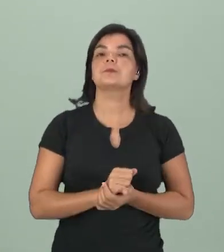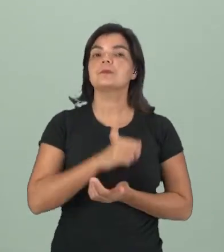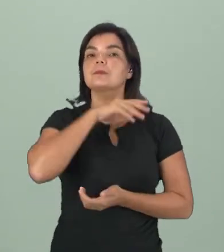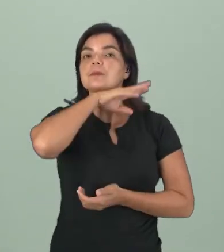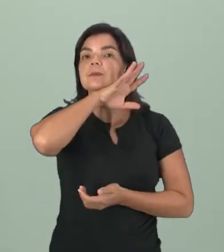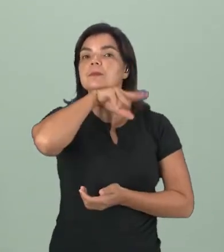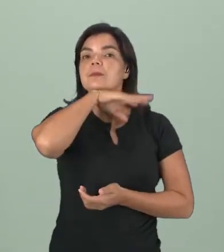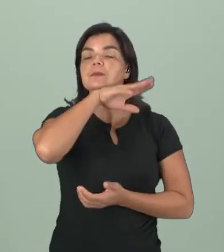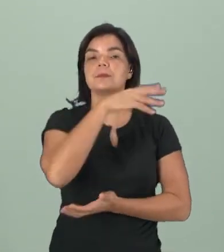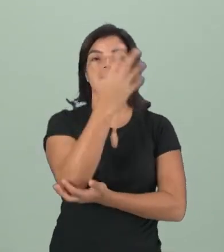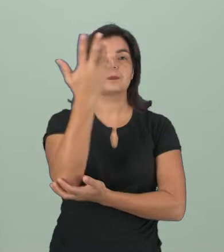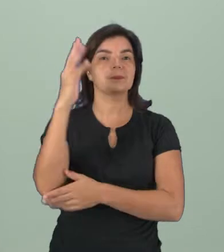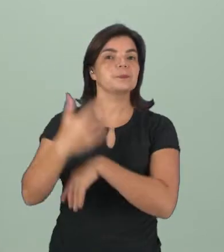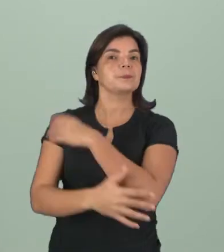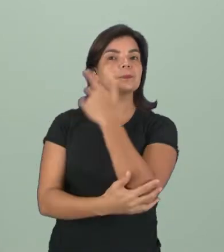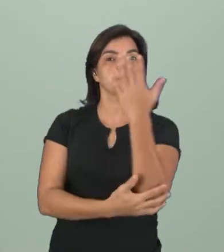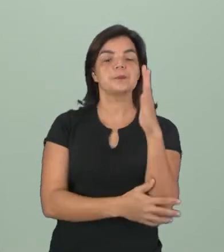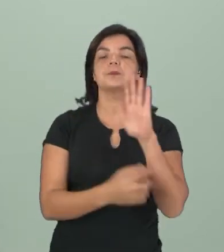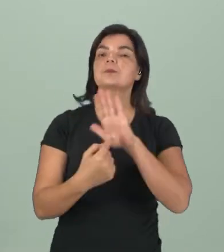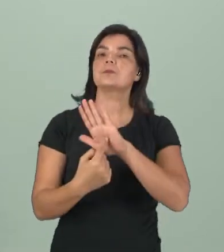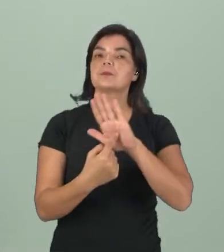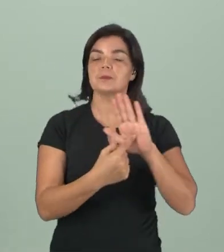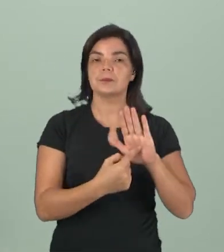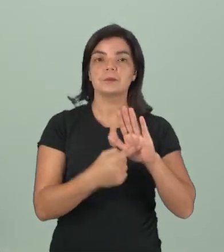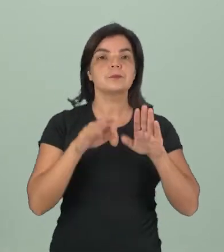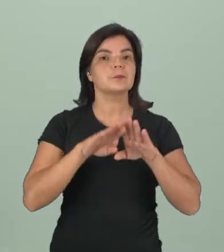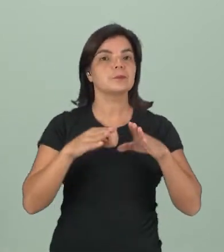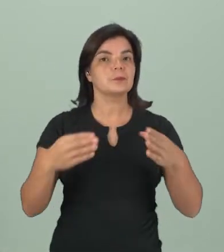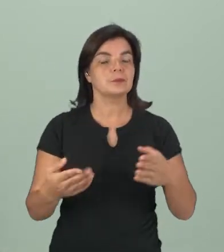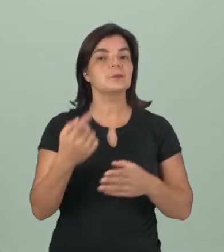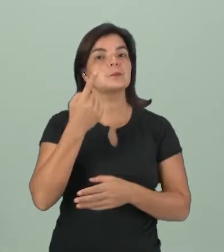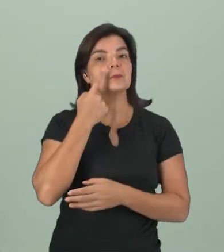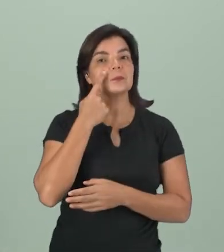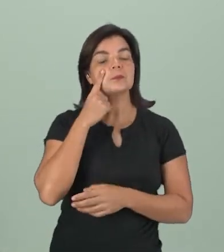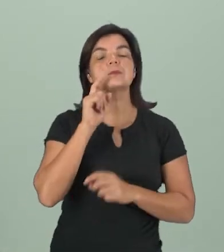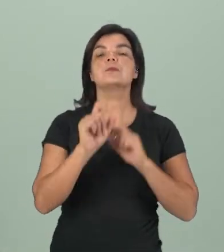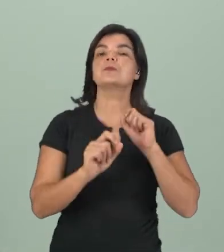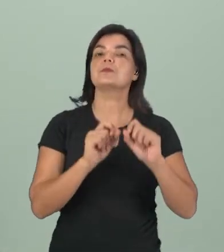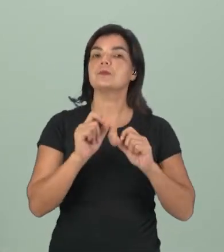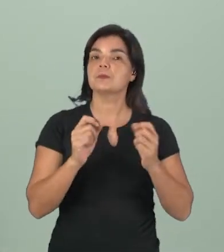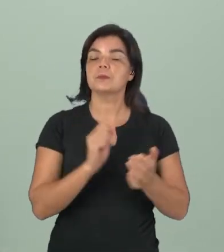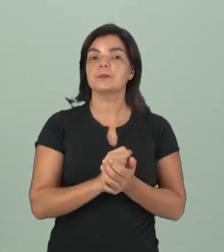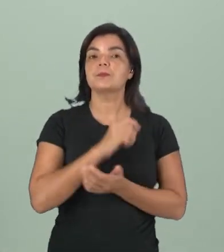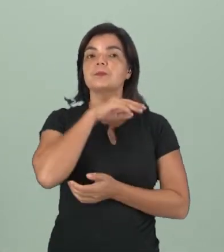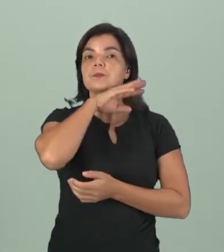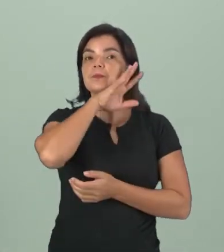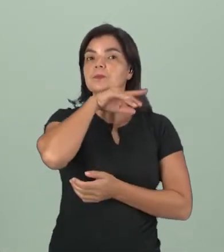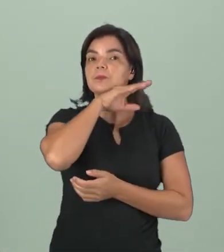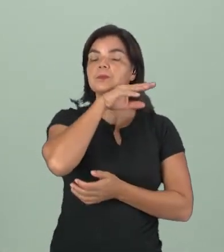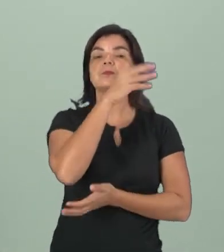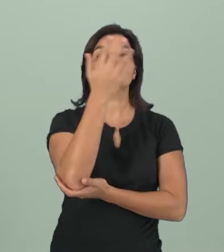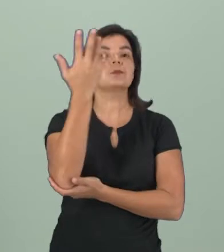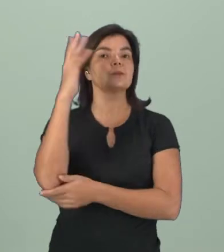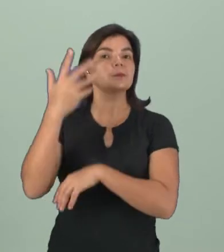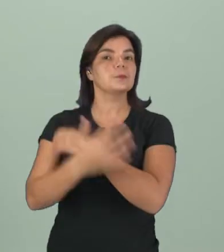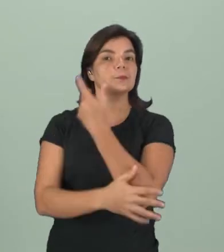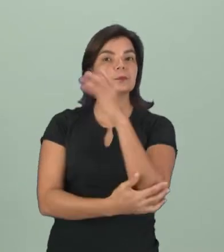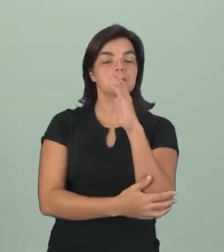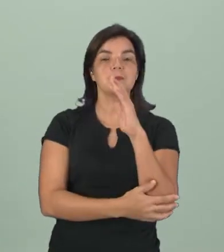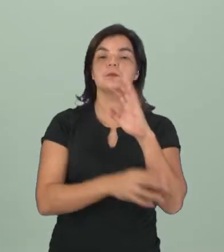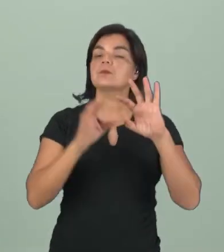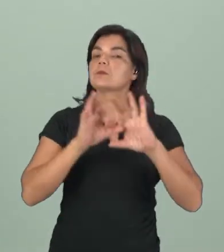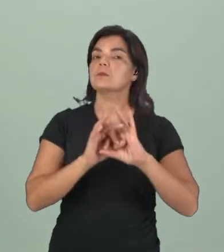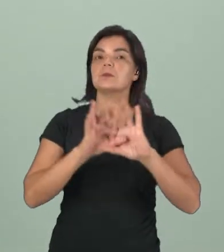selvagens. Com a representação da maquete, nós podemos observar que os animais selvagens, eles estão